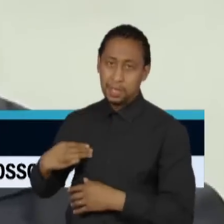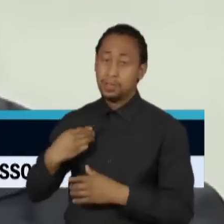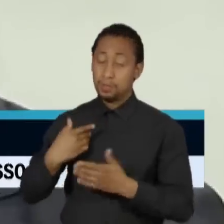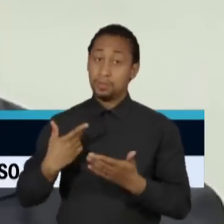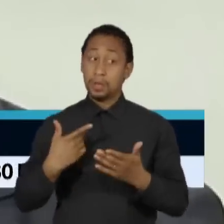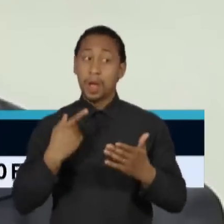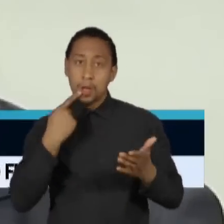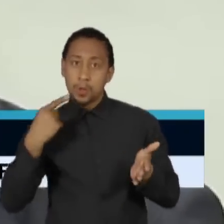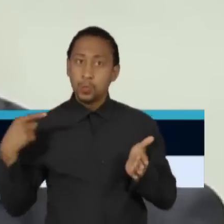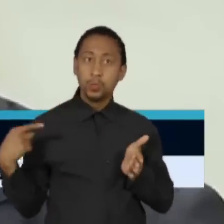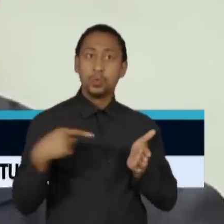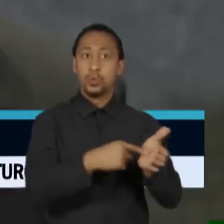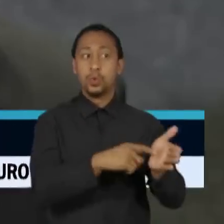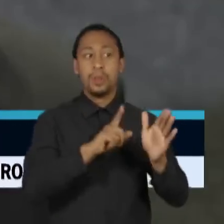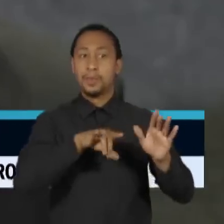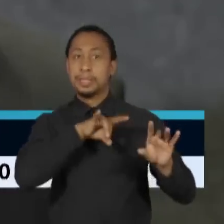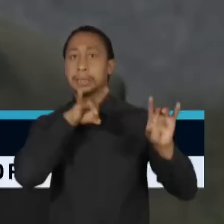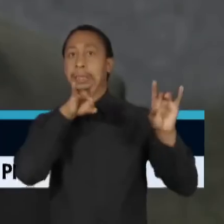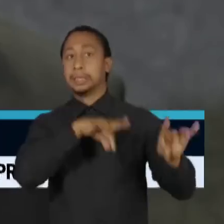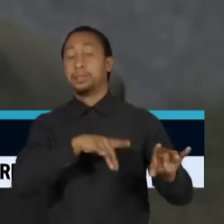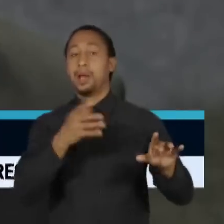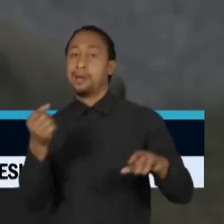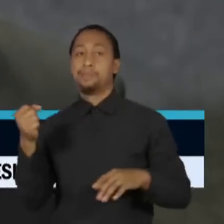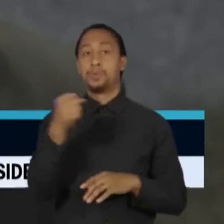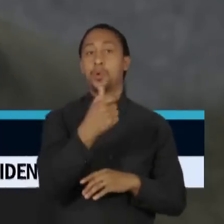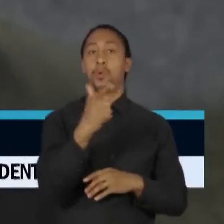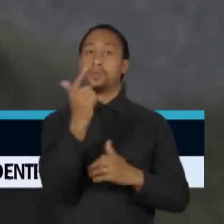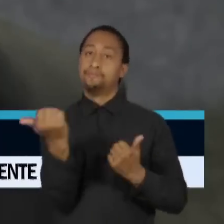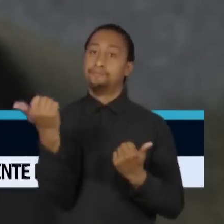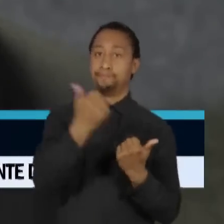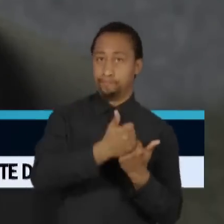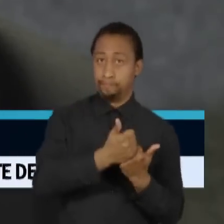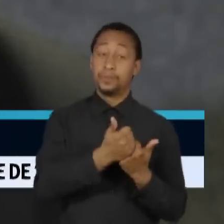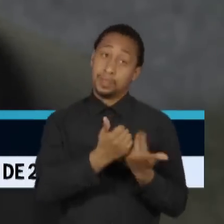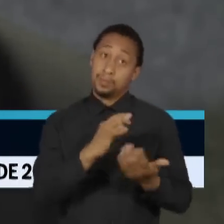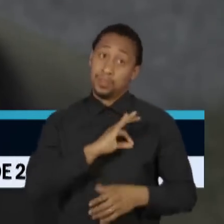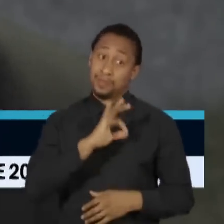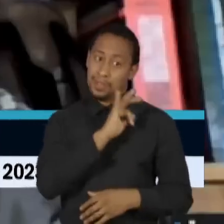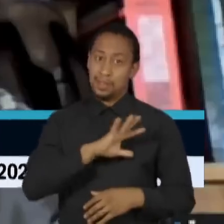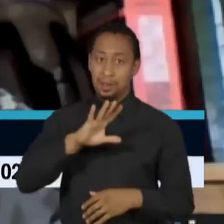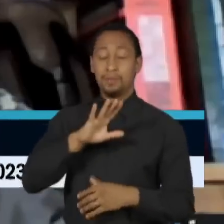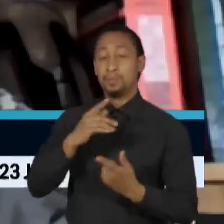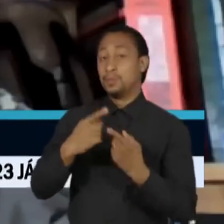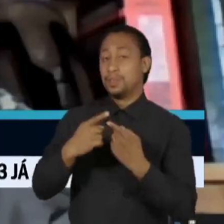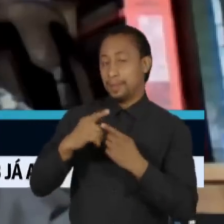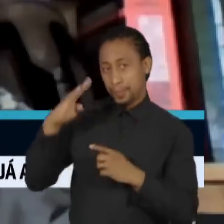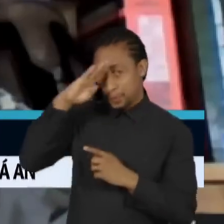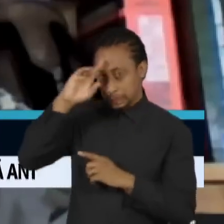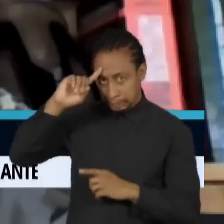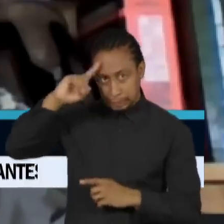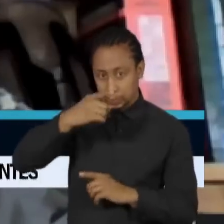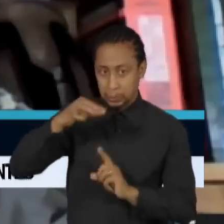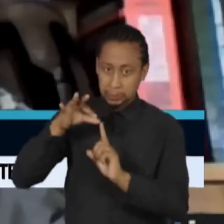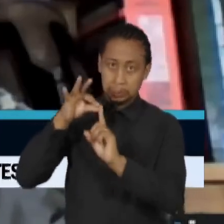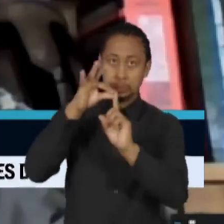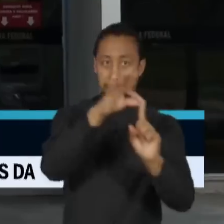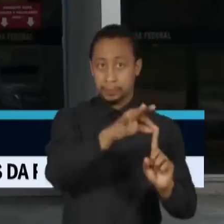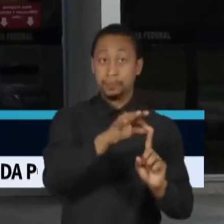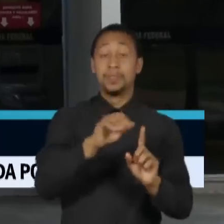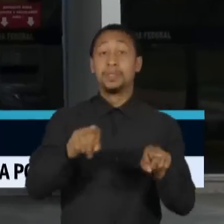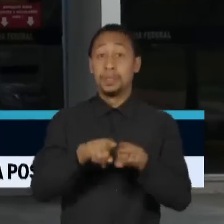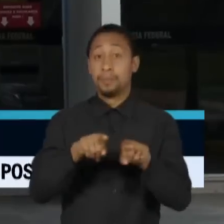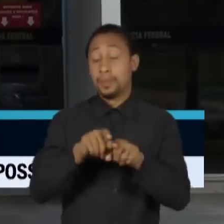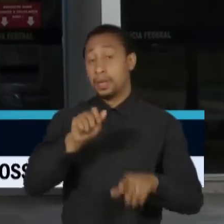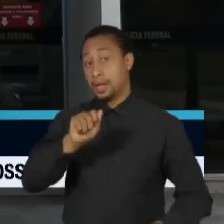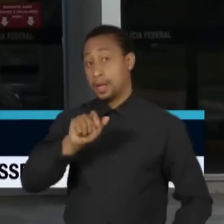que Maurício Valeixo foi exonerado da direção-geral da corporação a mando do presidente. Já o delegado Alexandre Saraiva